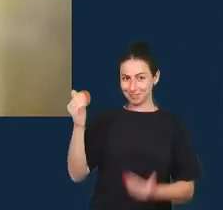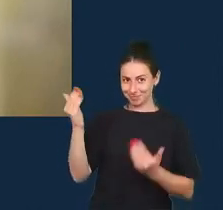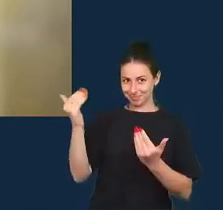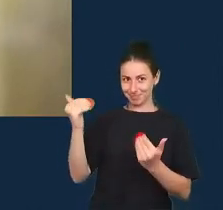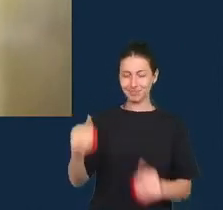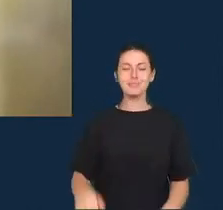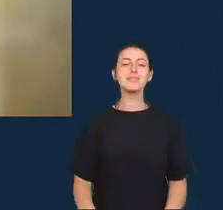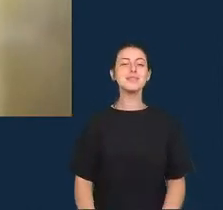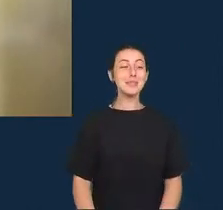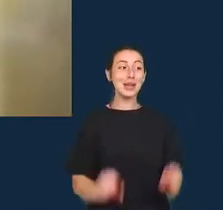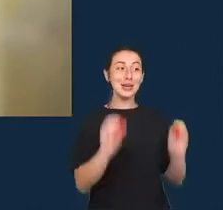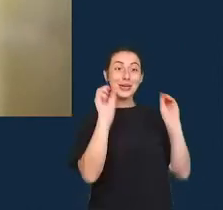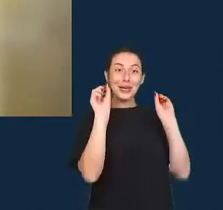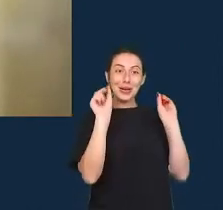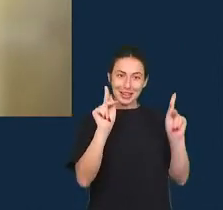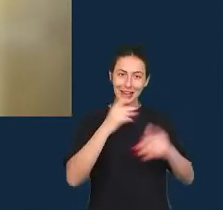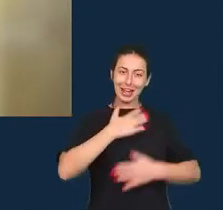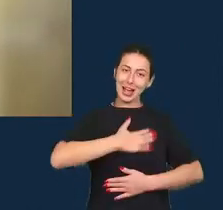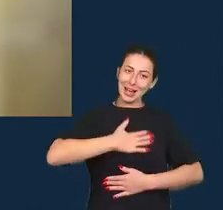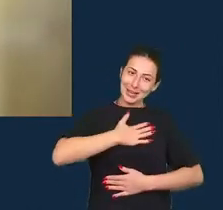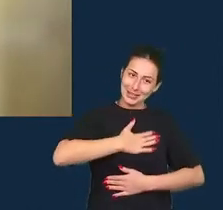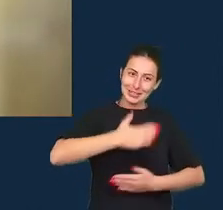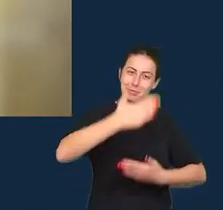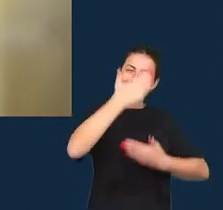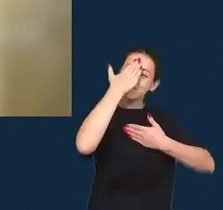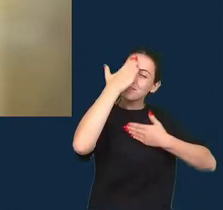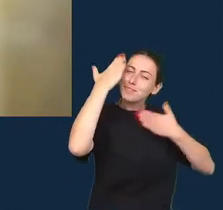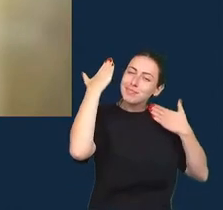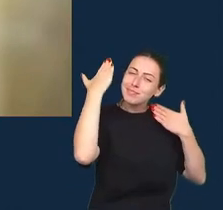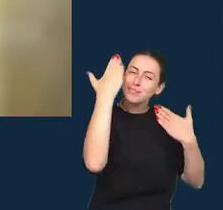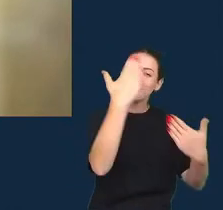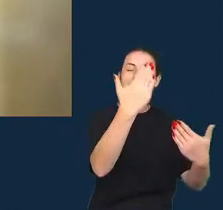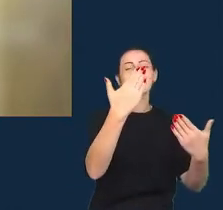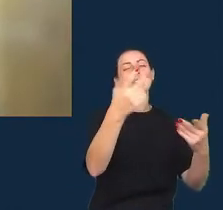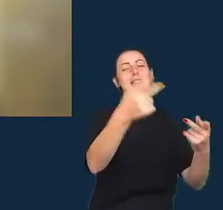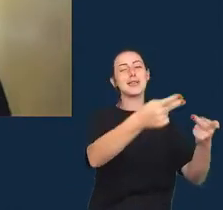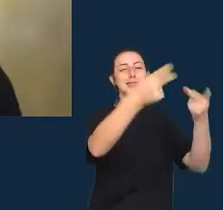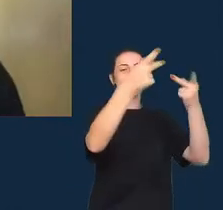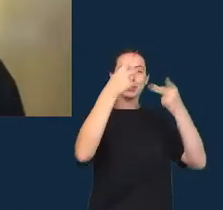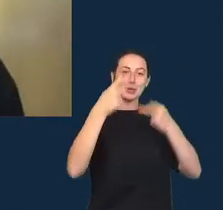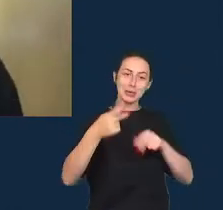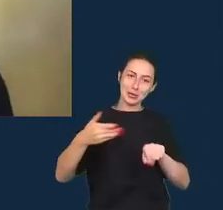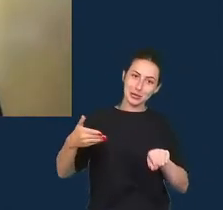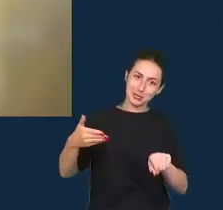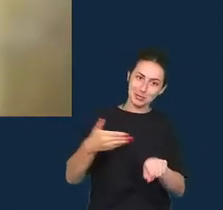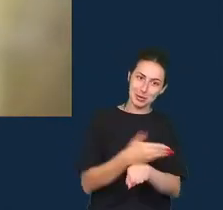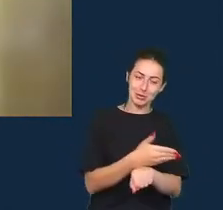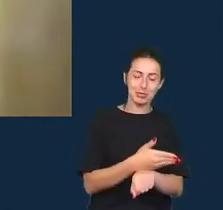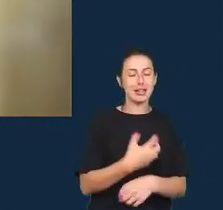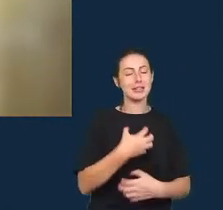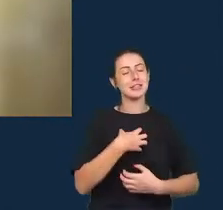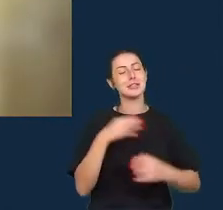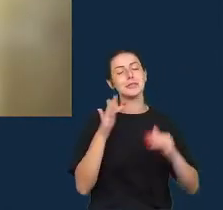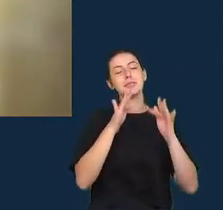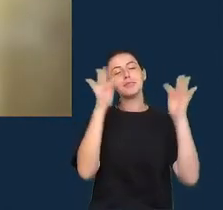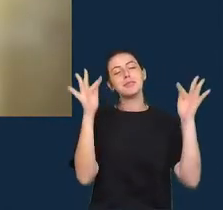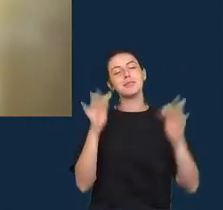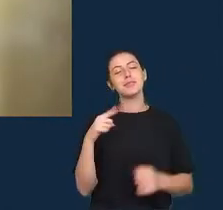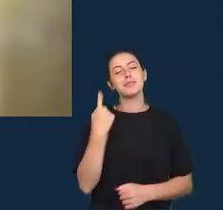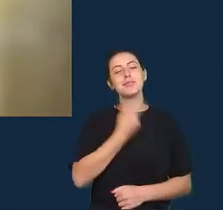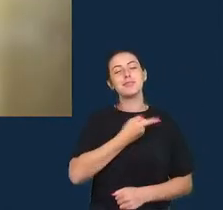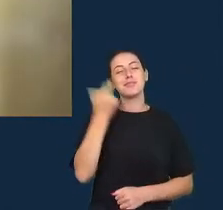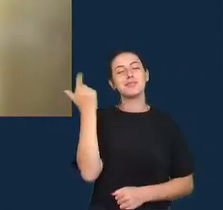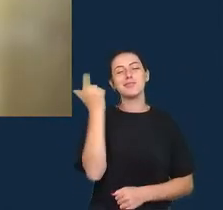ok eu gostaria de agradecer simplesmente pelo convite eu fiquei muito feliz feliz de conseguirmos fazer